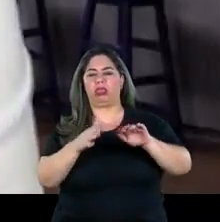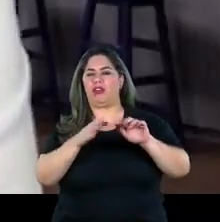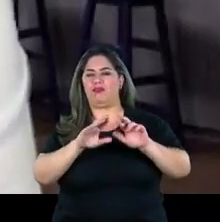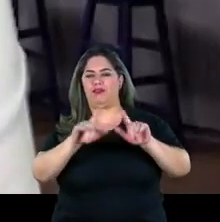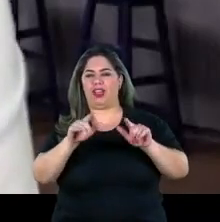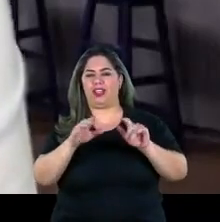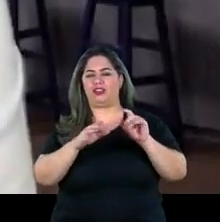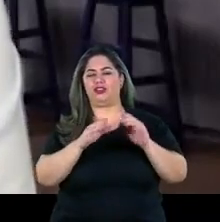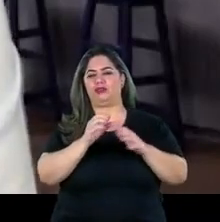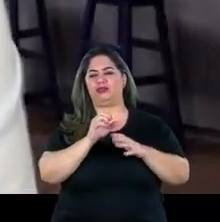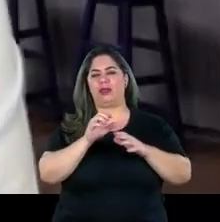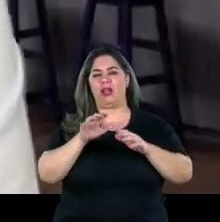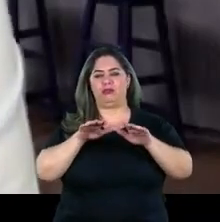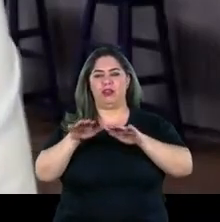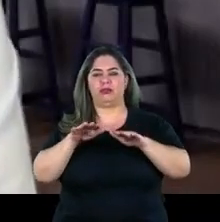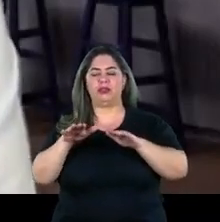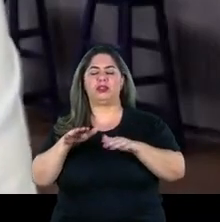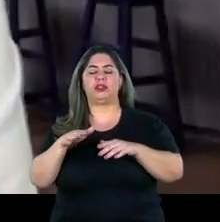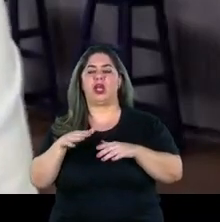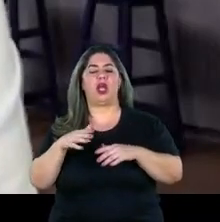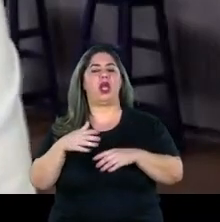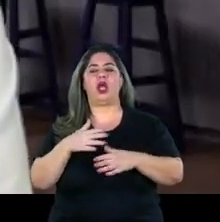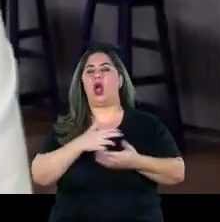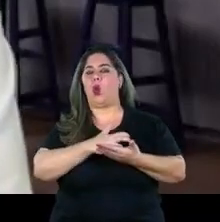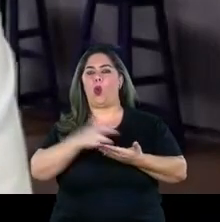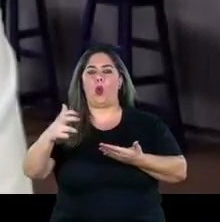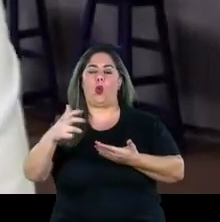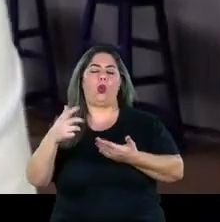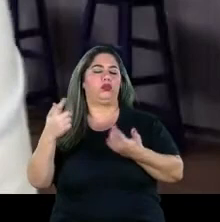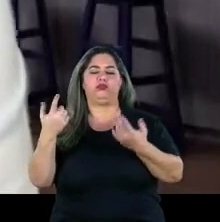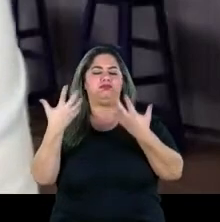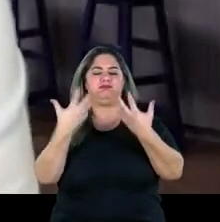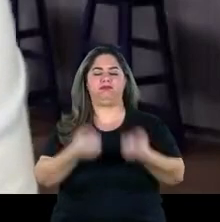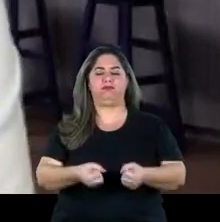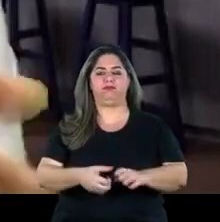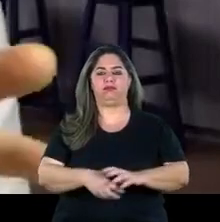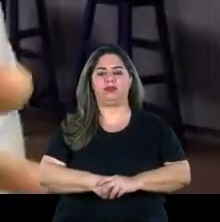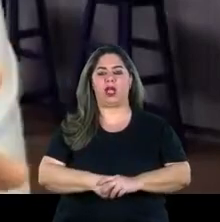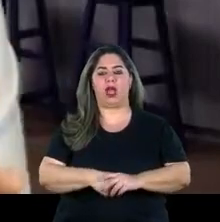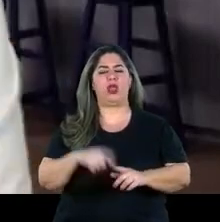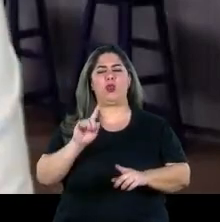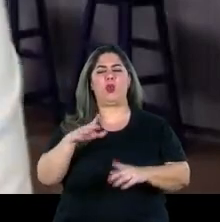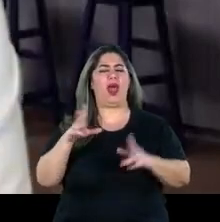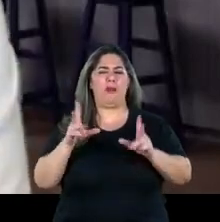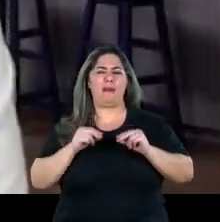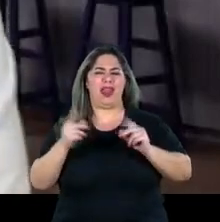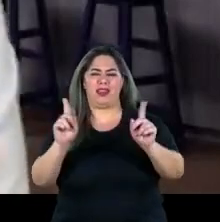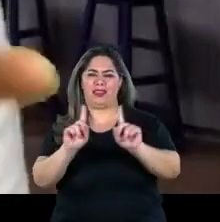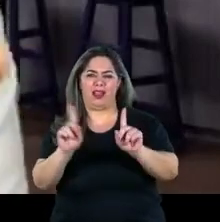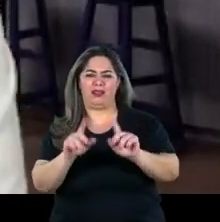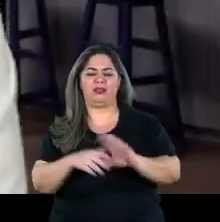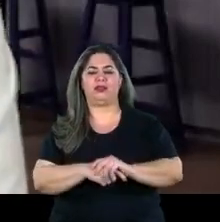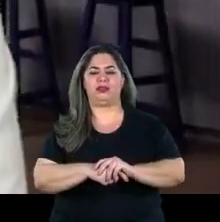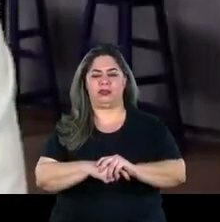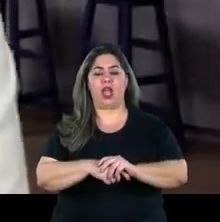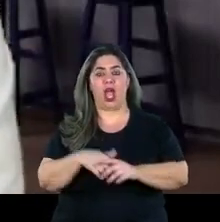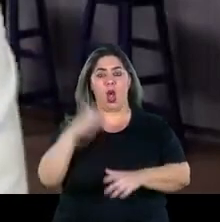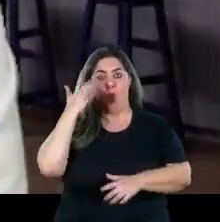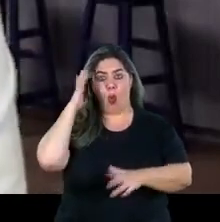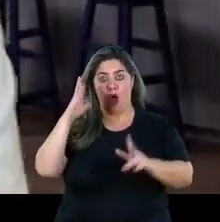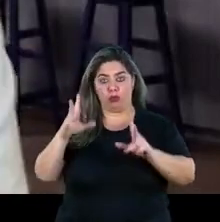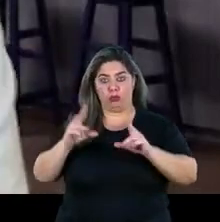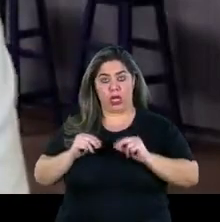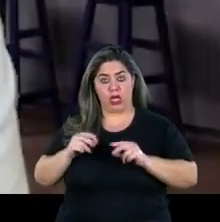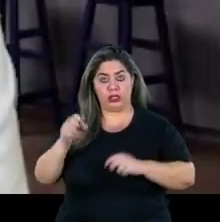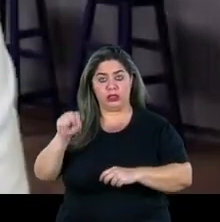eu eu sou contra o impeachment tá que você citou não porque ele não mereça tá eu acho que merece